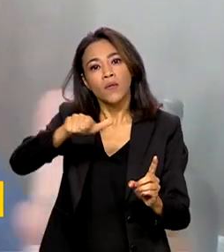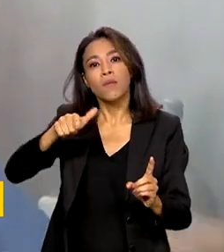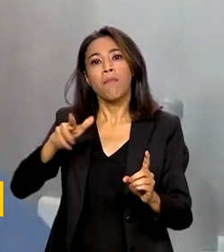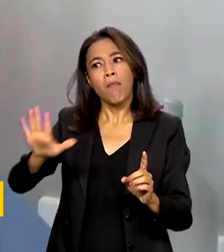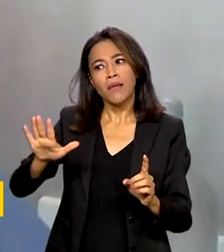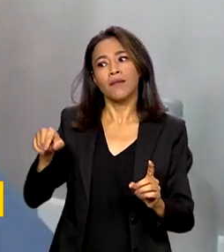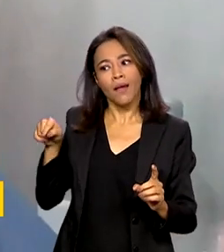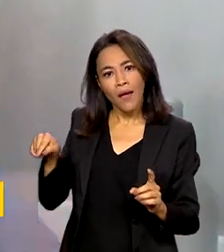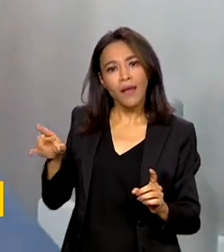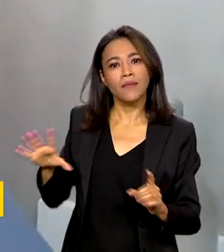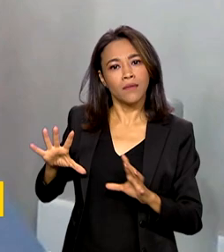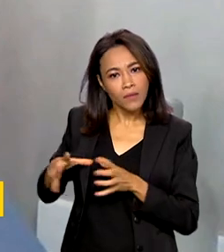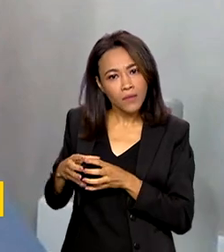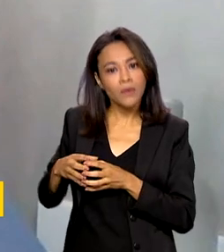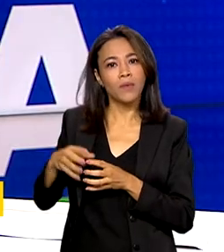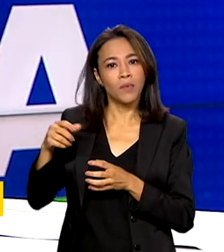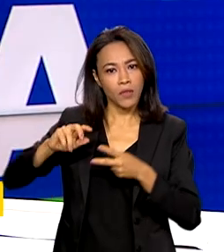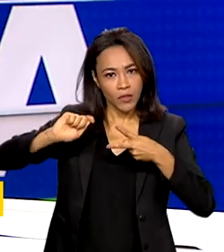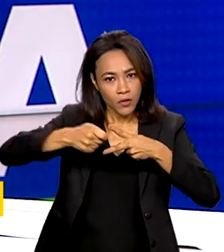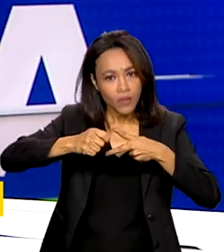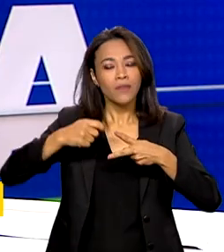uma prioridade maior.